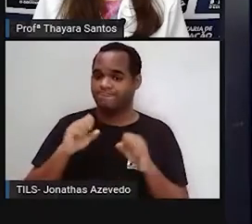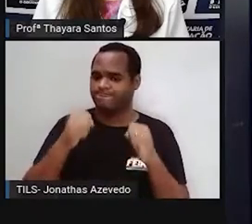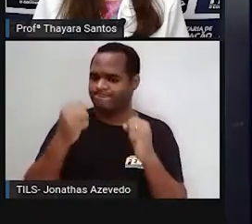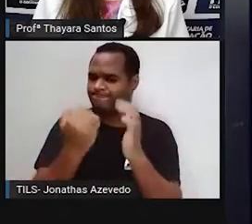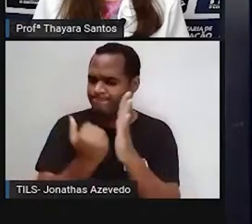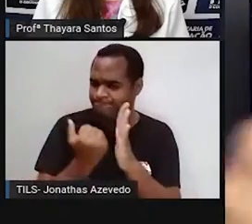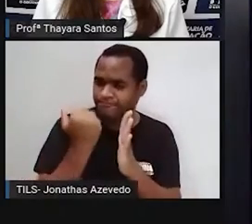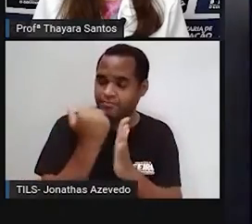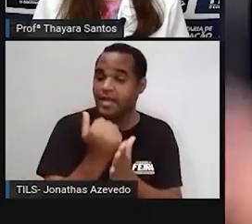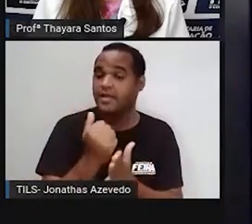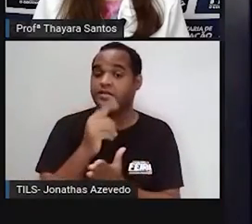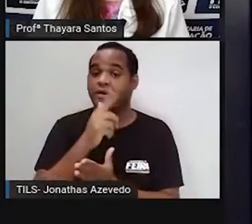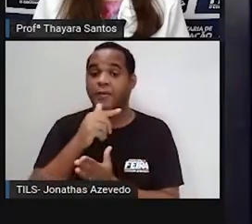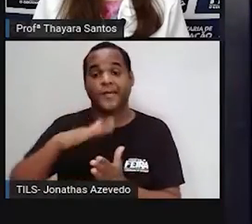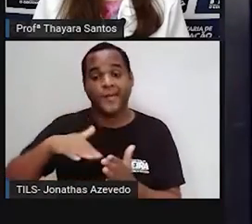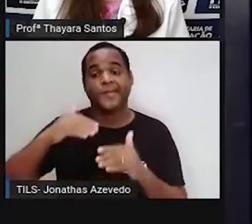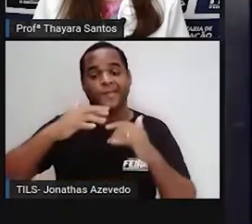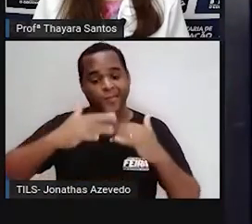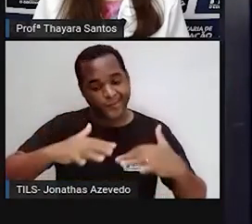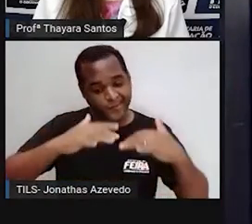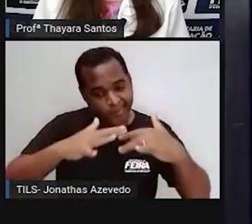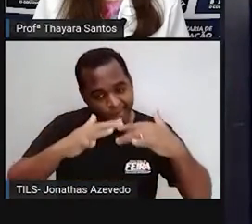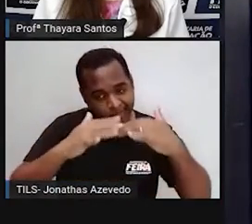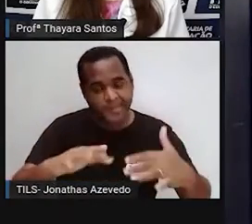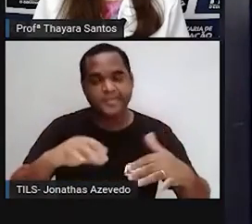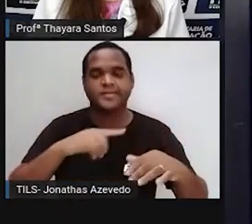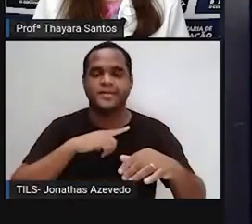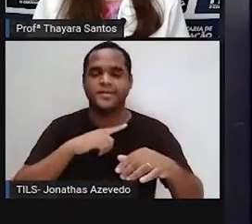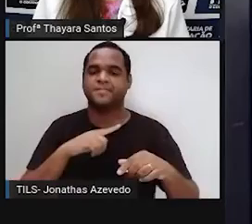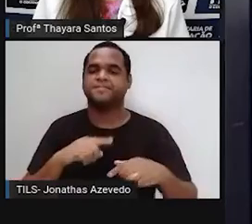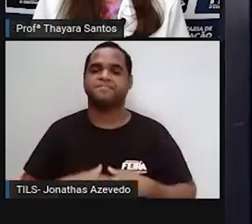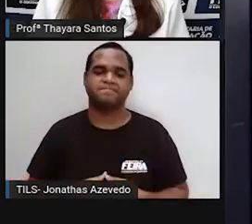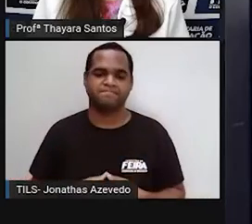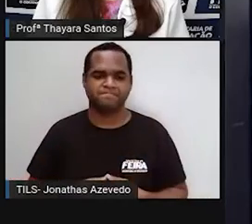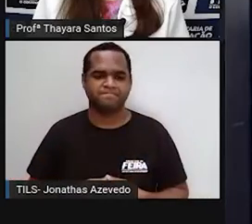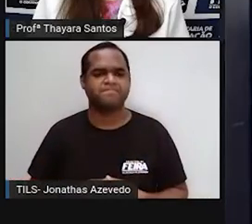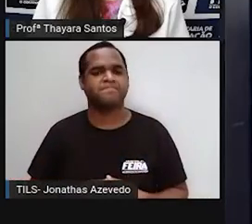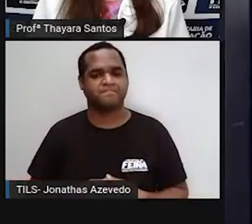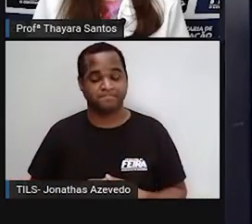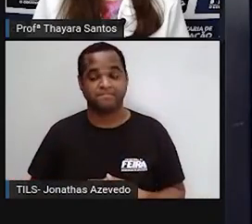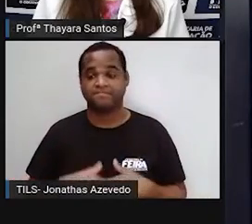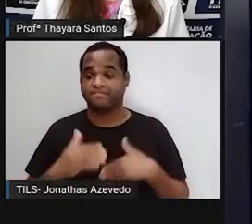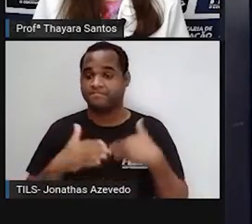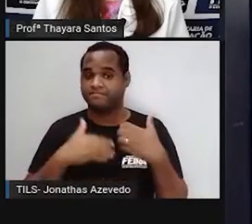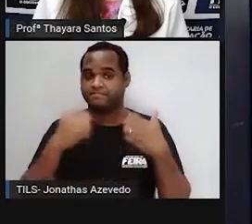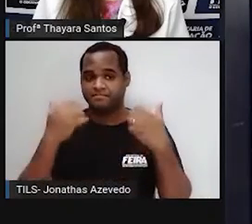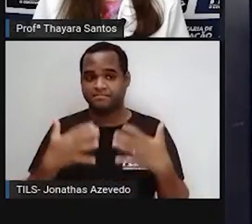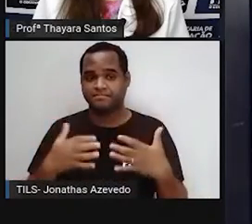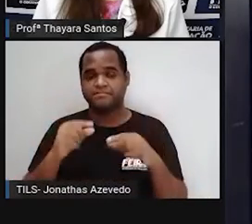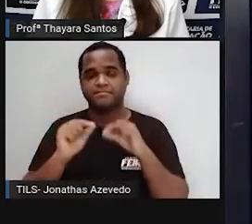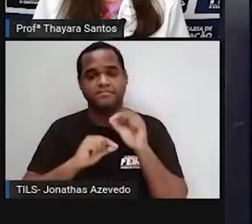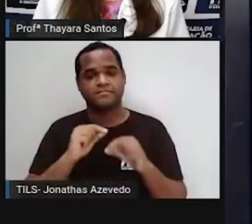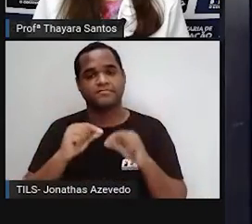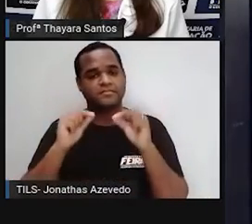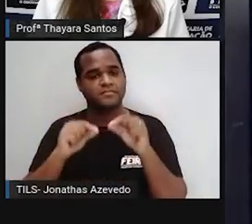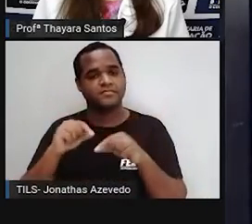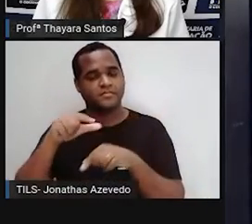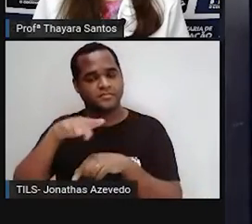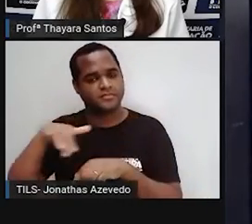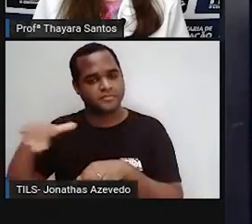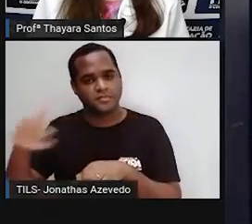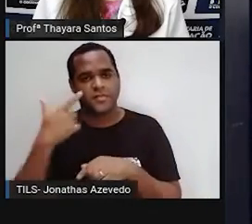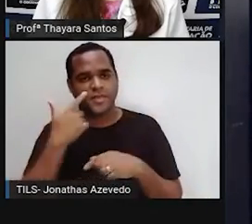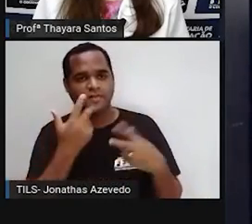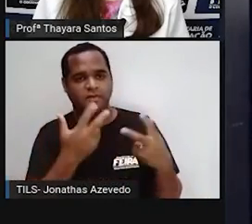a tendência é que ela comece a avançar cada vez mais. E aí, isso é o cenário que a gente tem